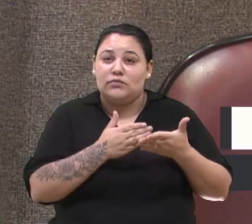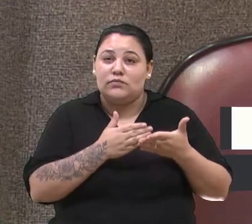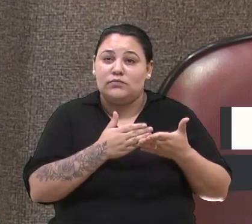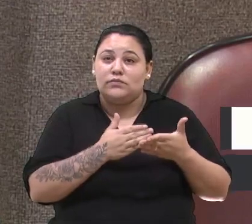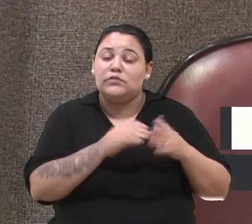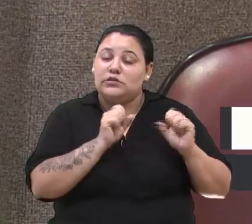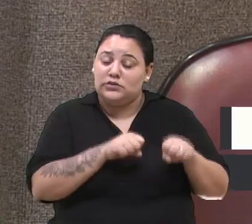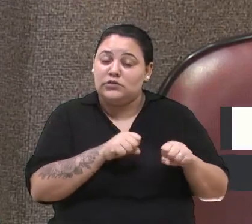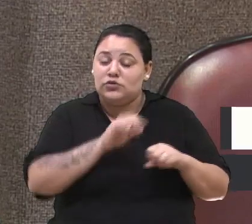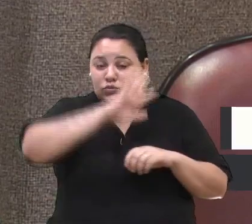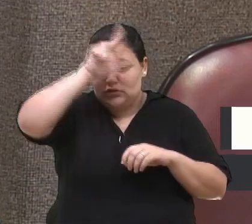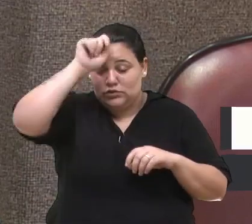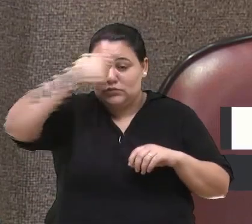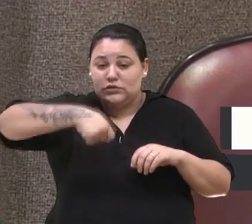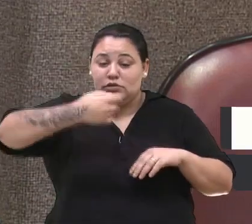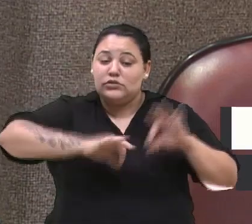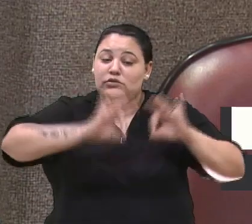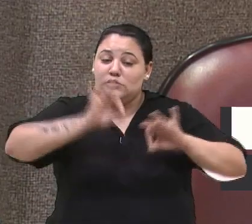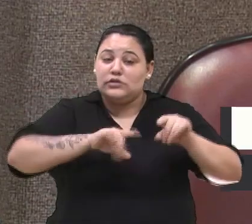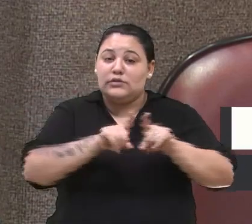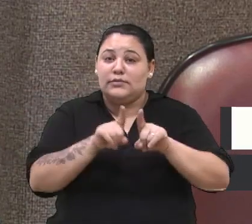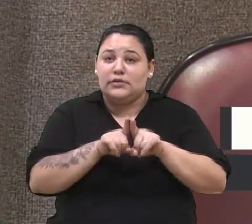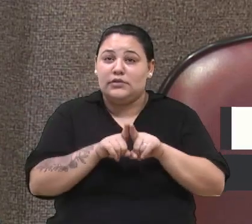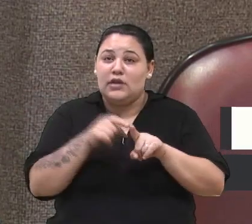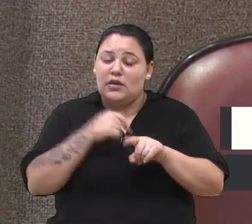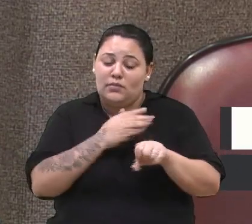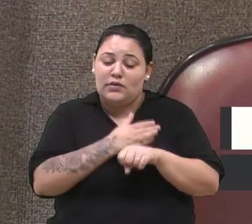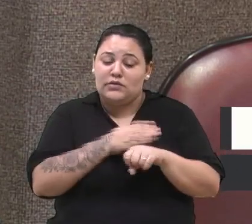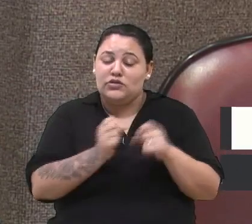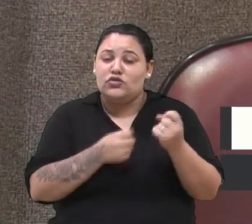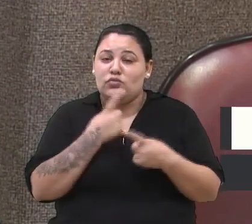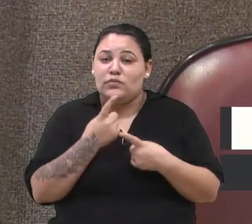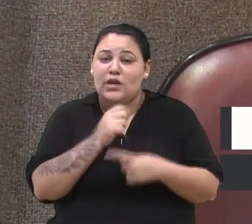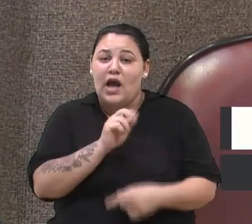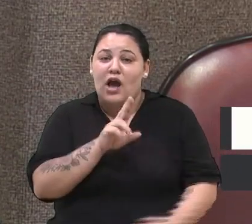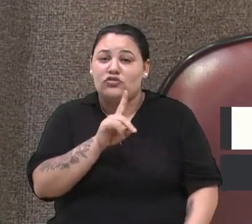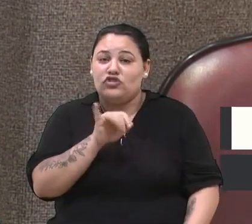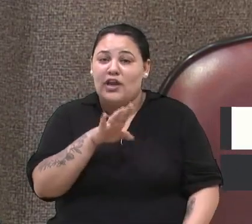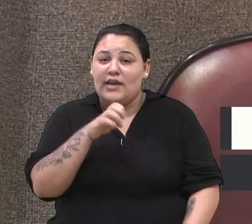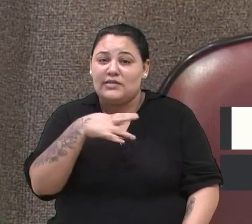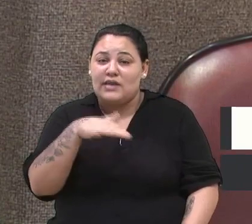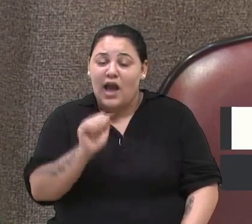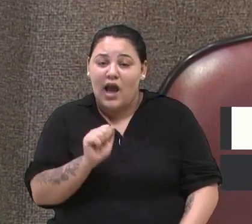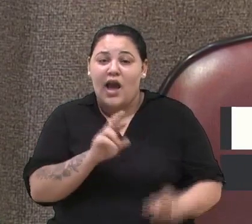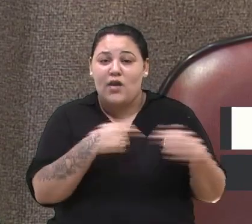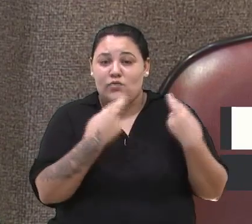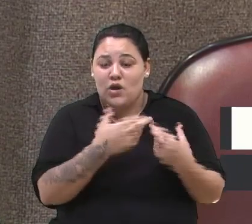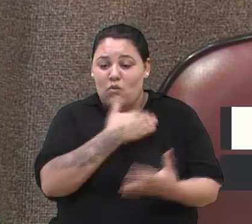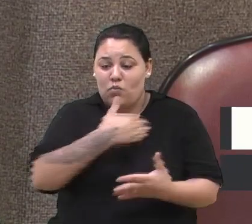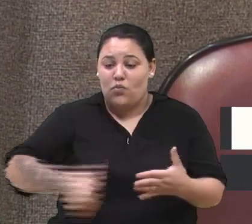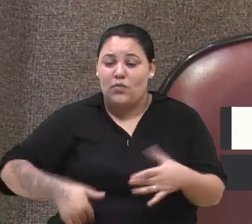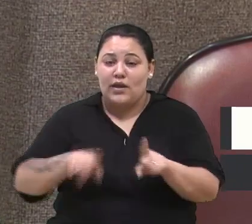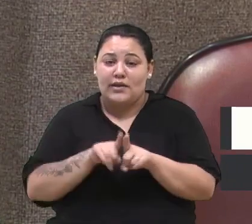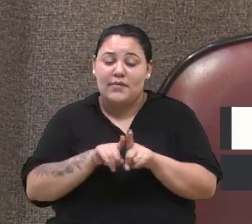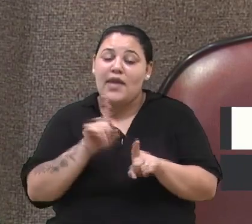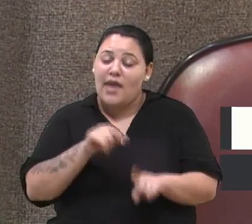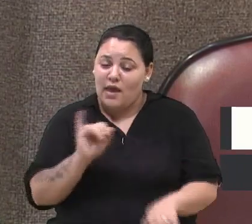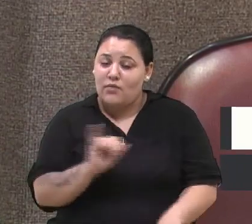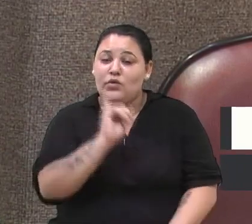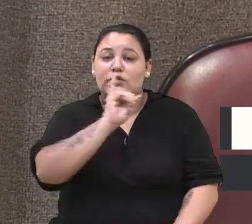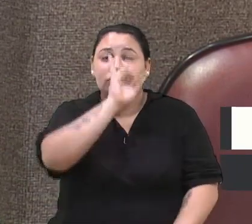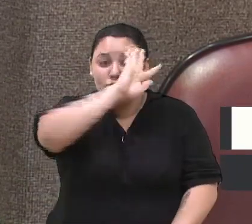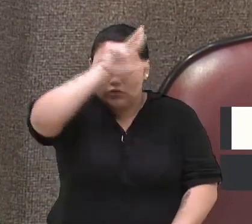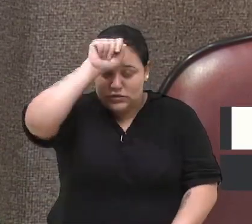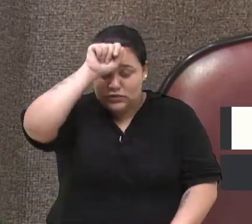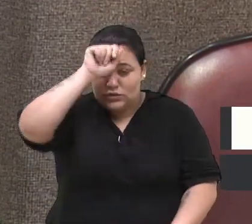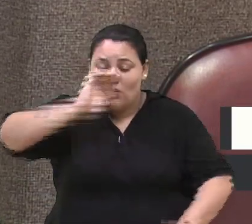tem que se organizar. Eu participei aqui de algumas audiências públicas, de algumas reuniões, e é importante que o município esteja mobilizado, organizado